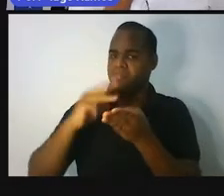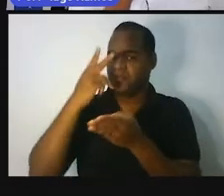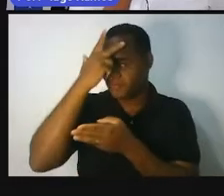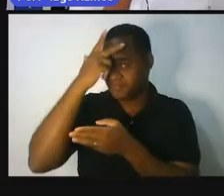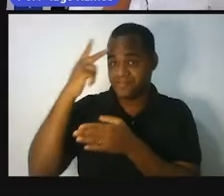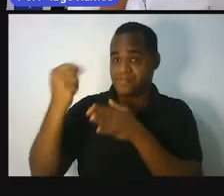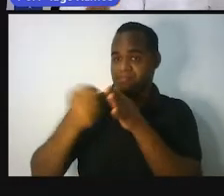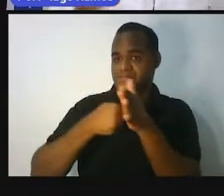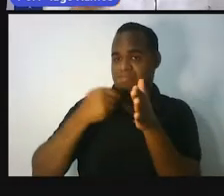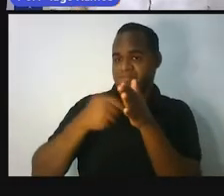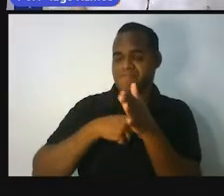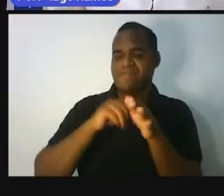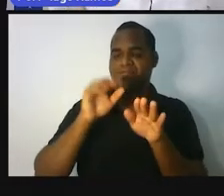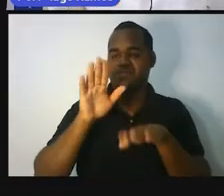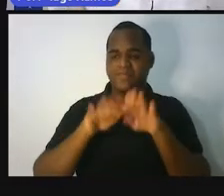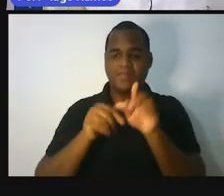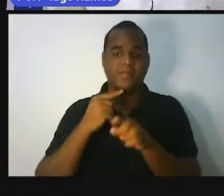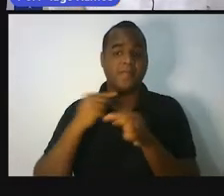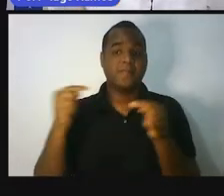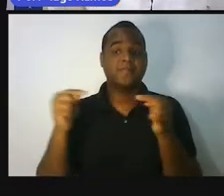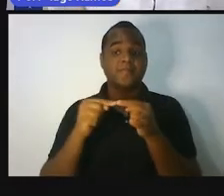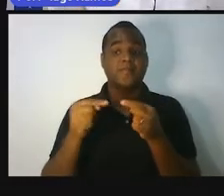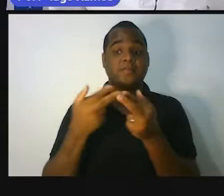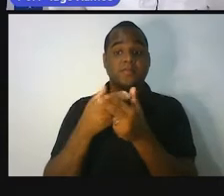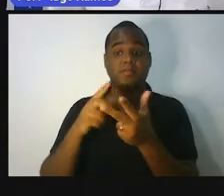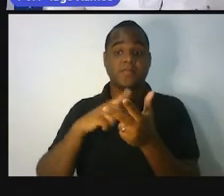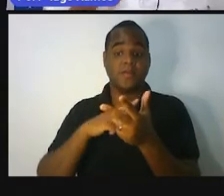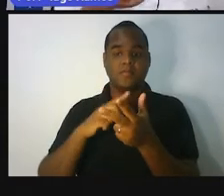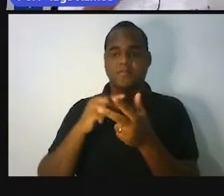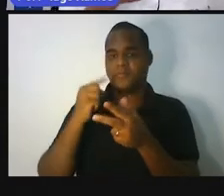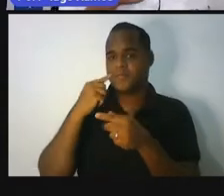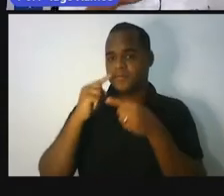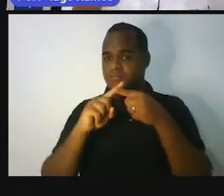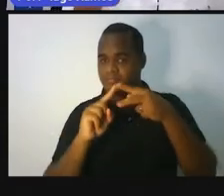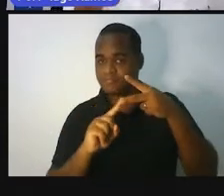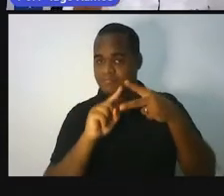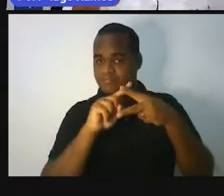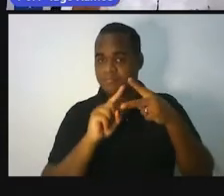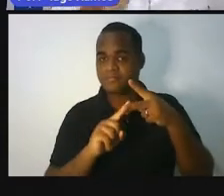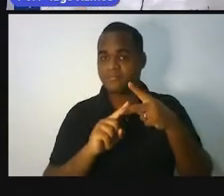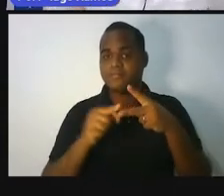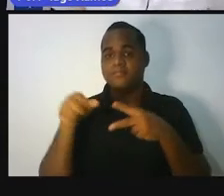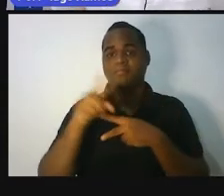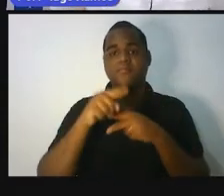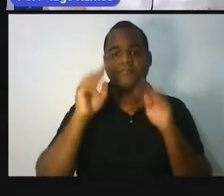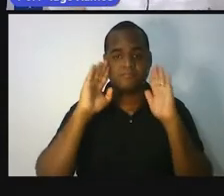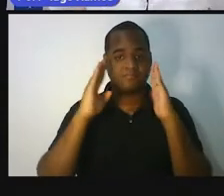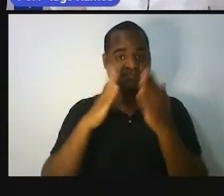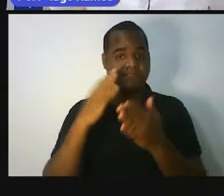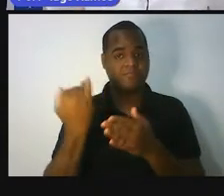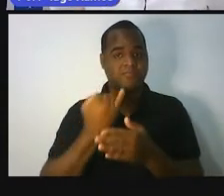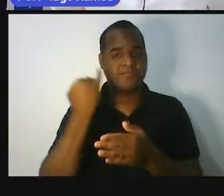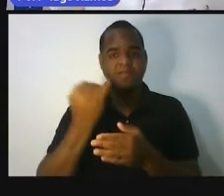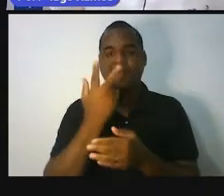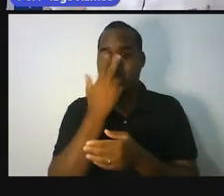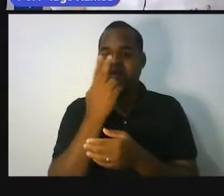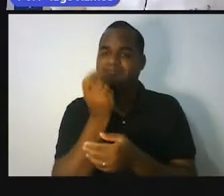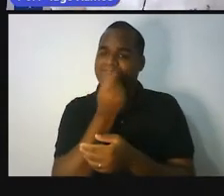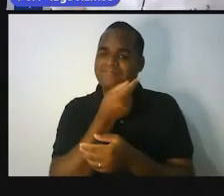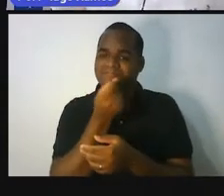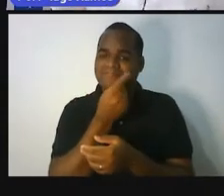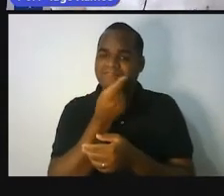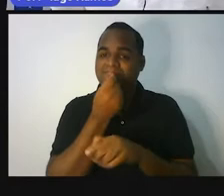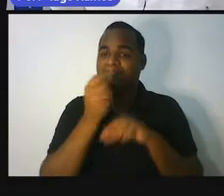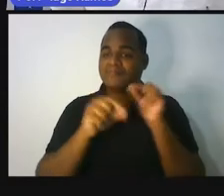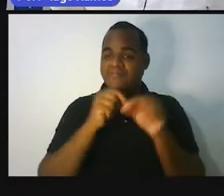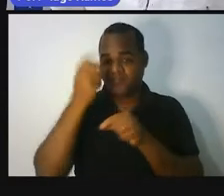me perguntam isso, geralmente são motivados por uma de duas intenções. A mais comum, e talvez a mais hilária, é identificar a